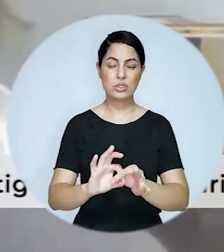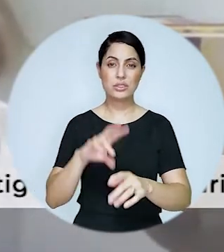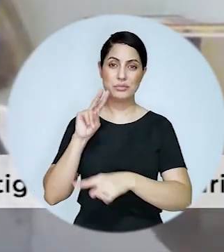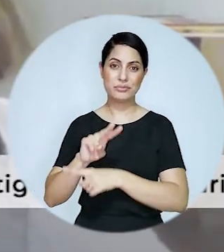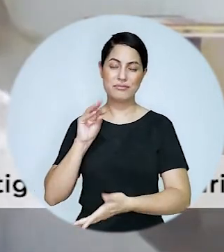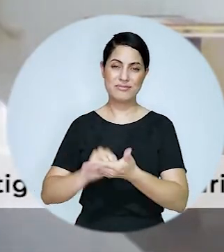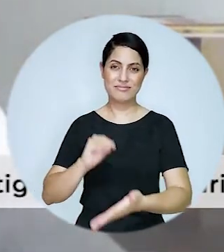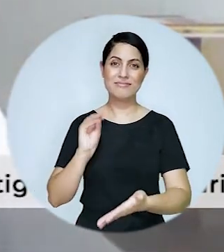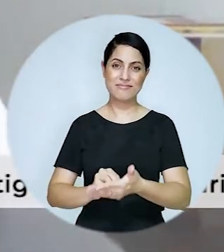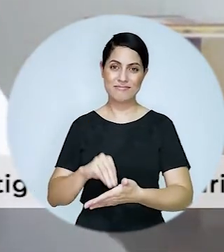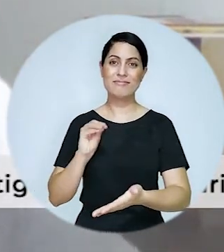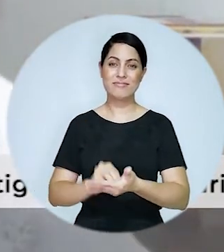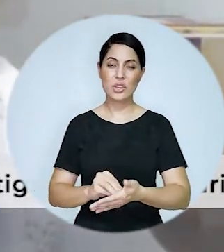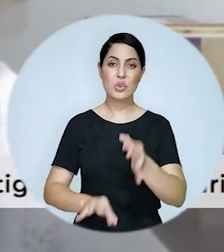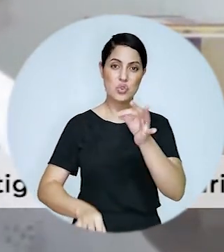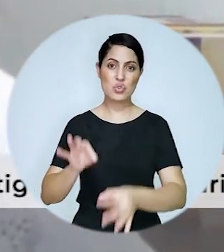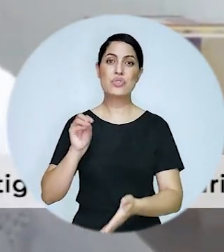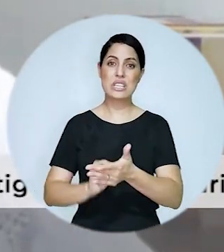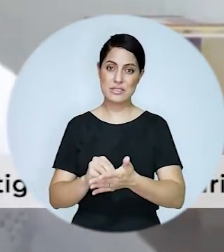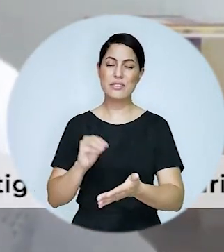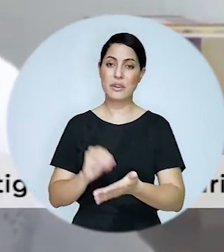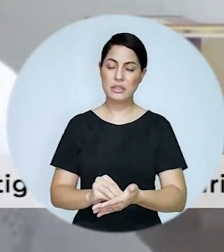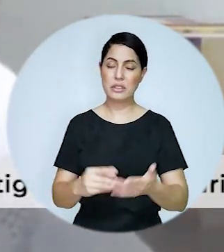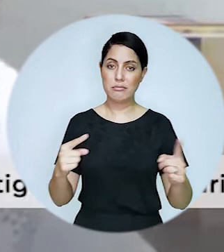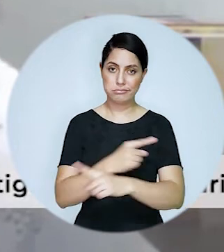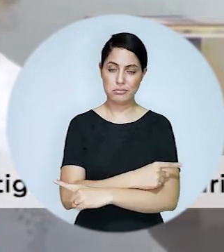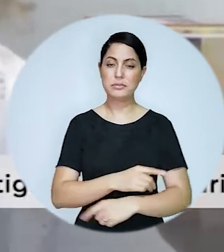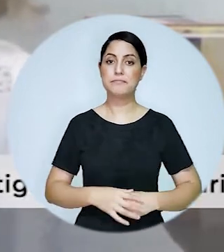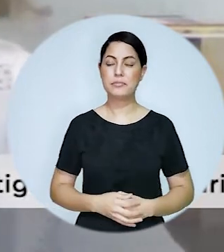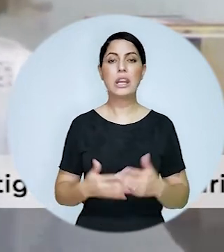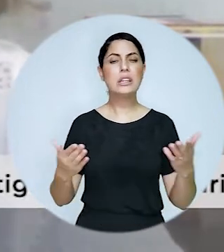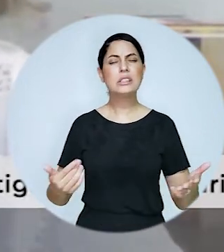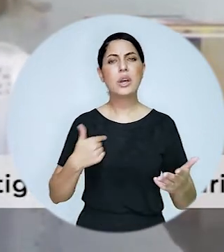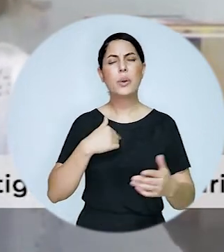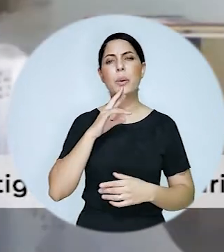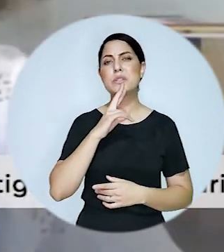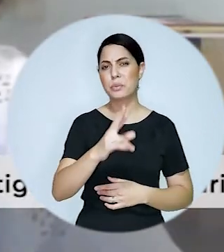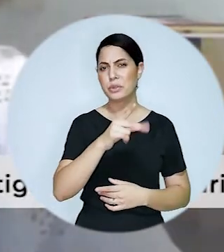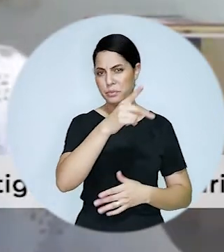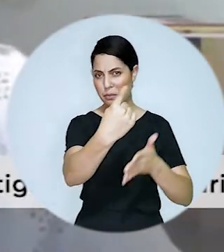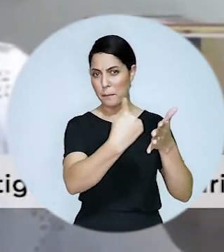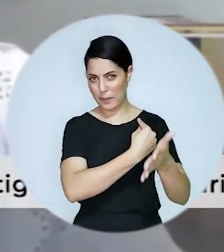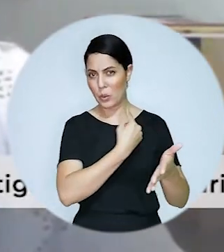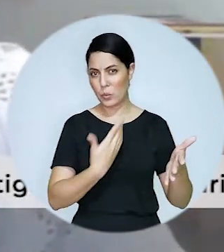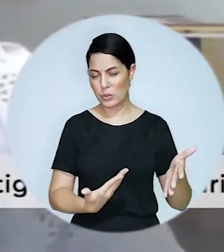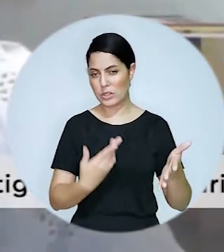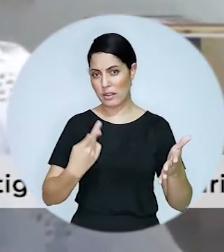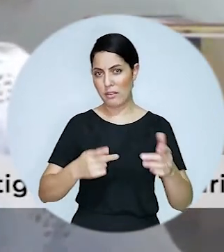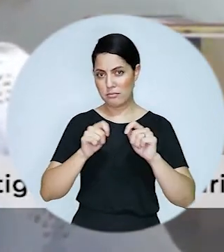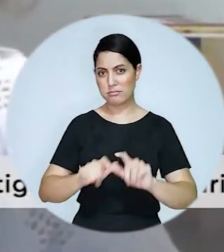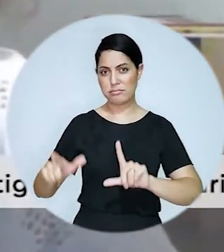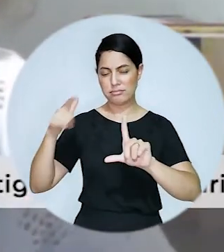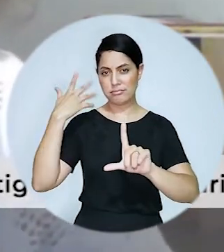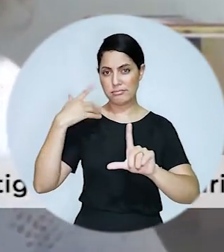legítima de proteção e de busca de justiça então bom aqui respondendo a essa pergunta que